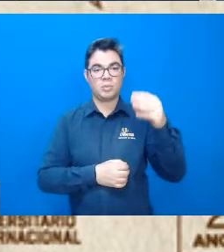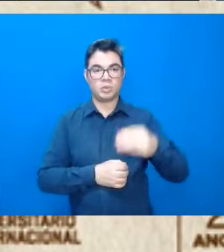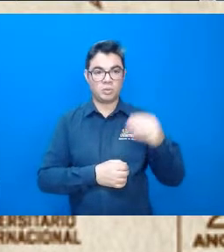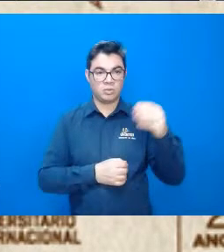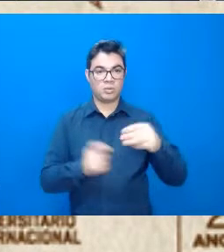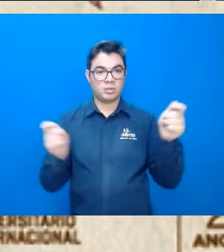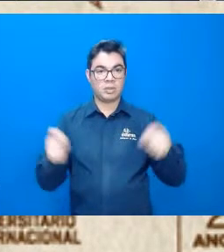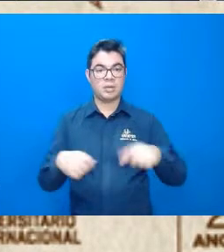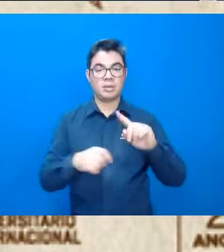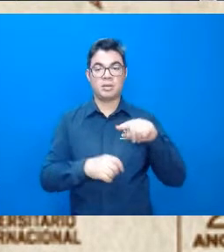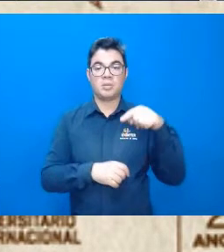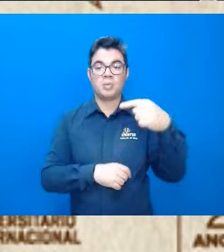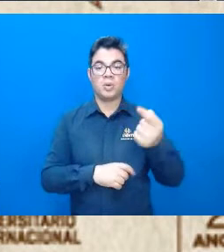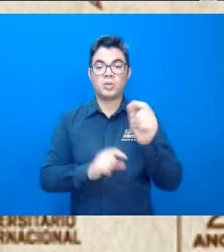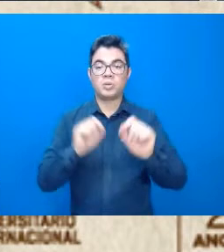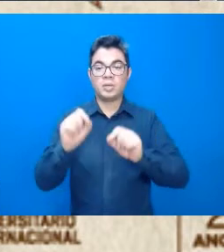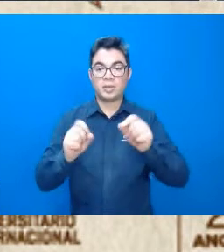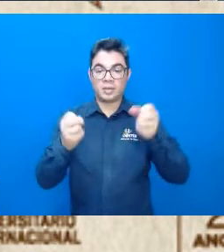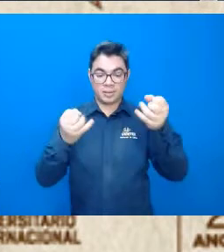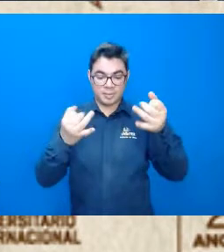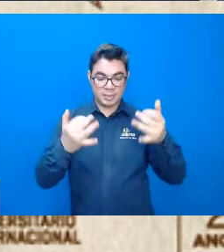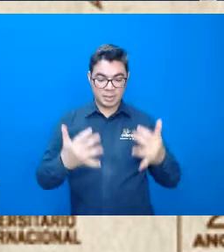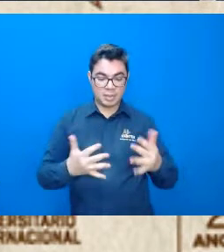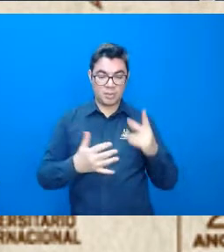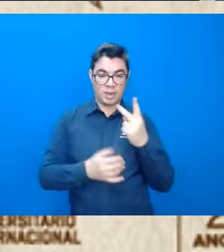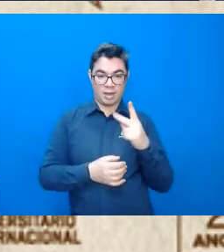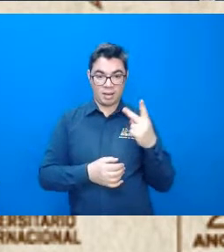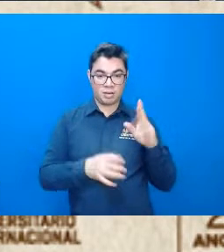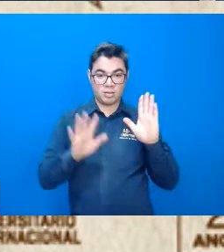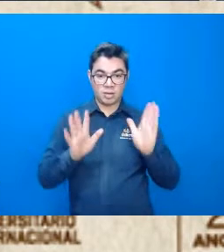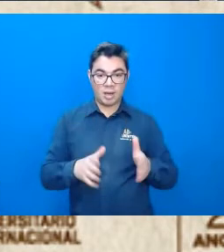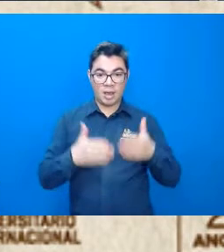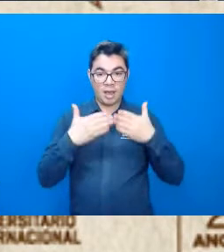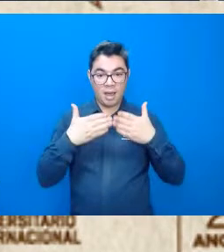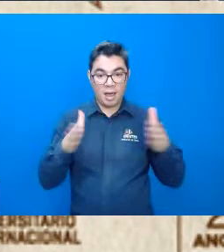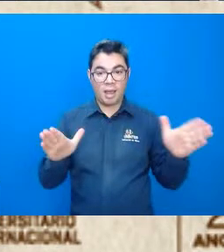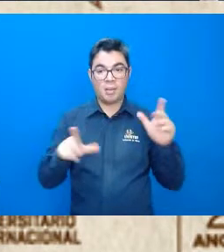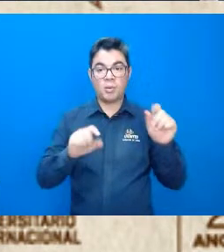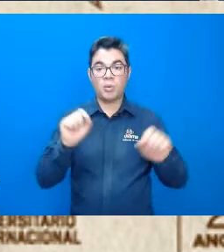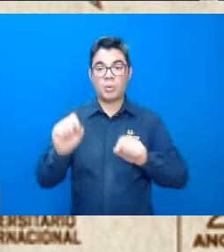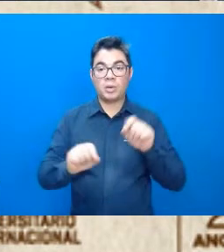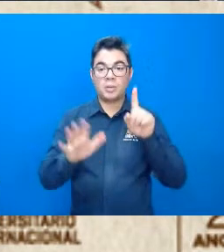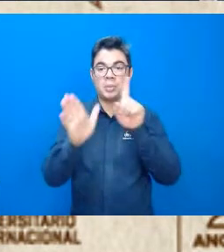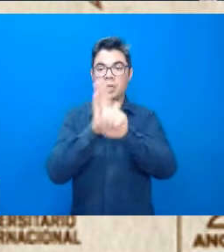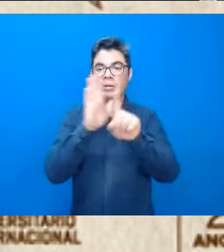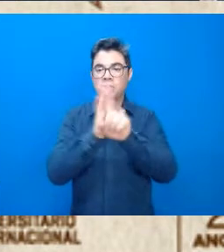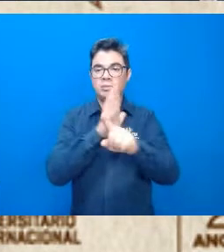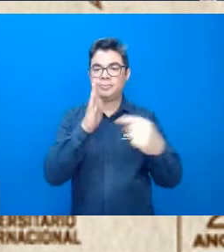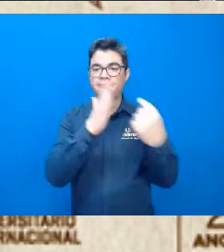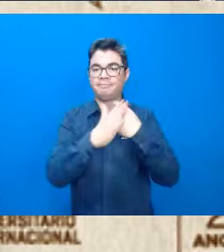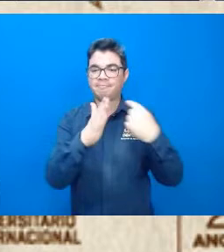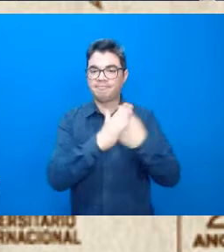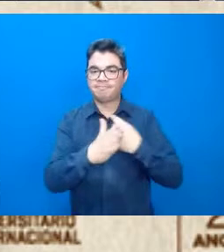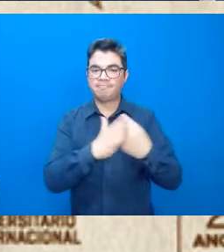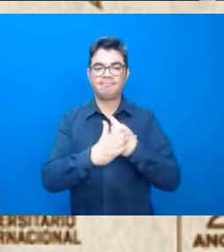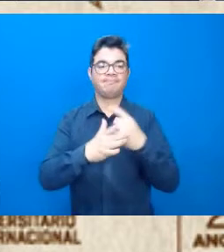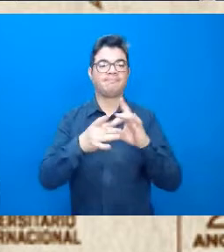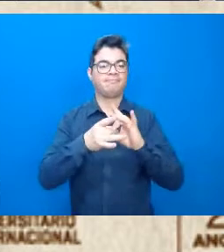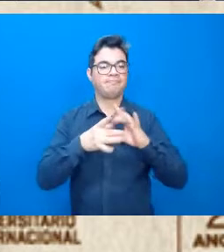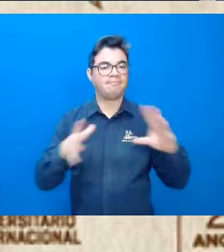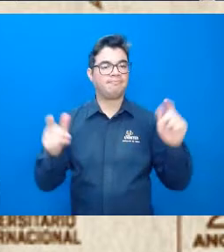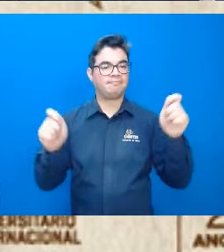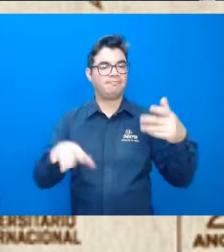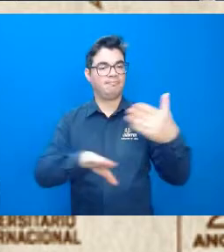e depois das falas dos professores, então, a gente abre aí para as perguntas, enfim, toda a